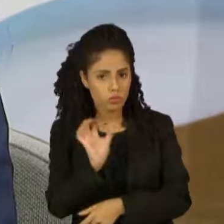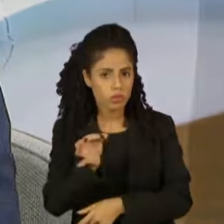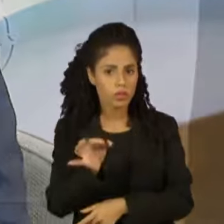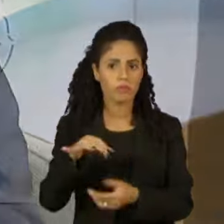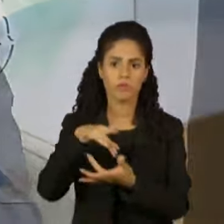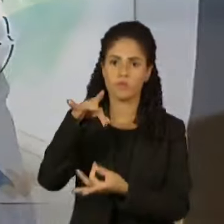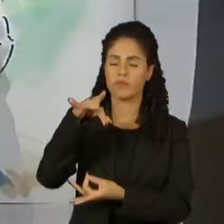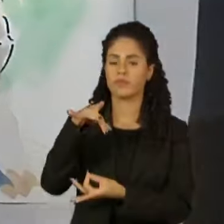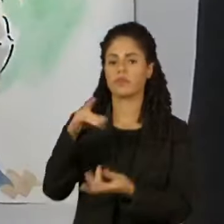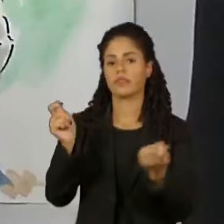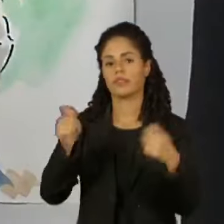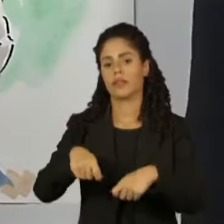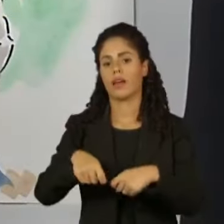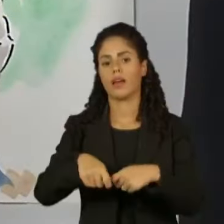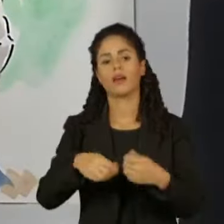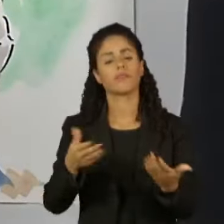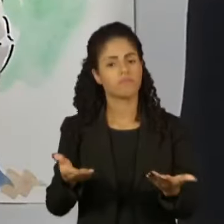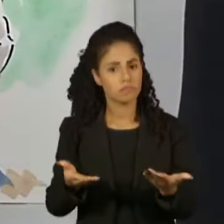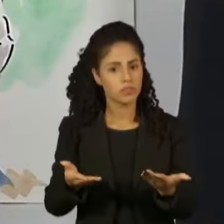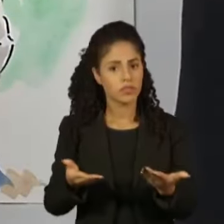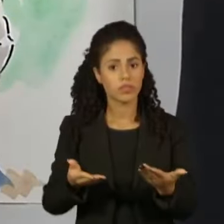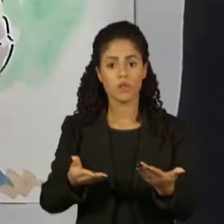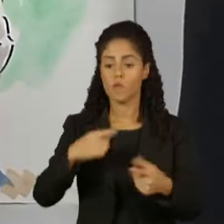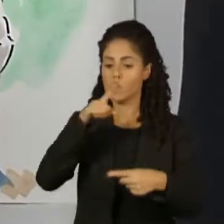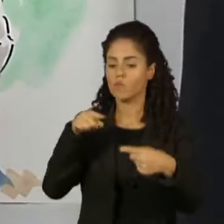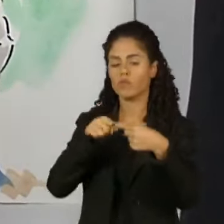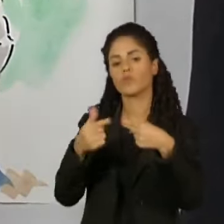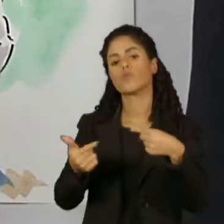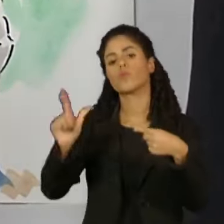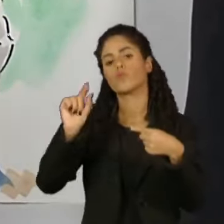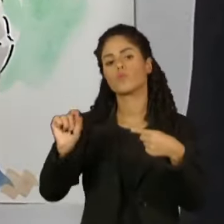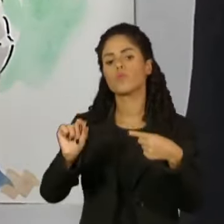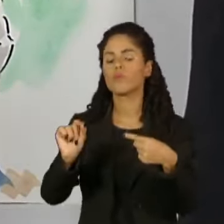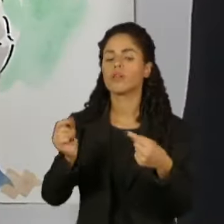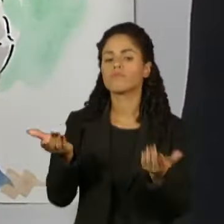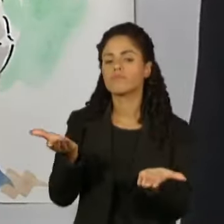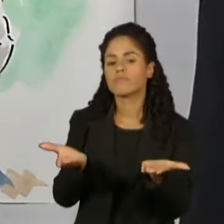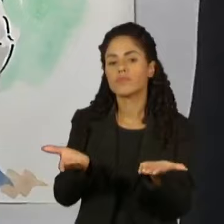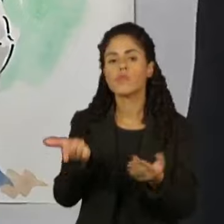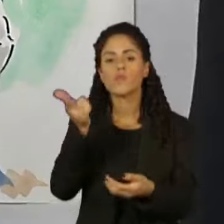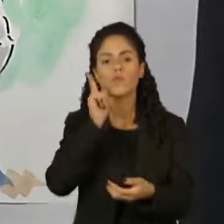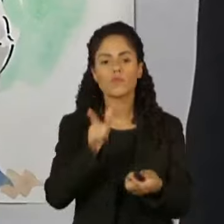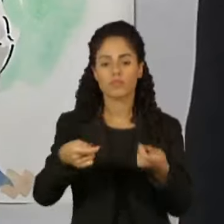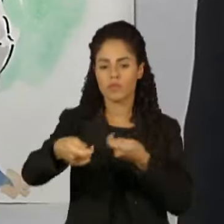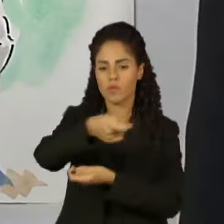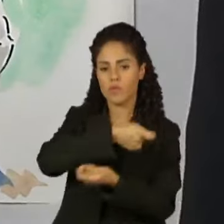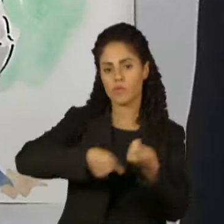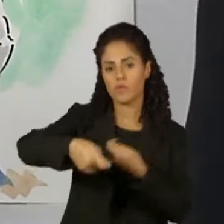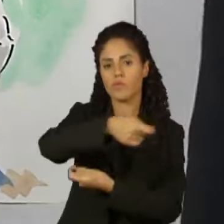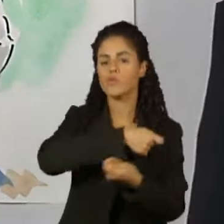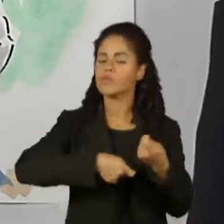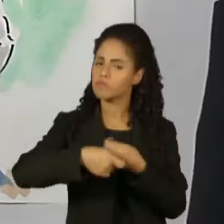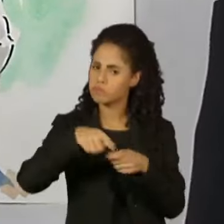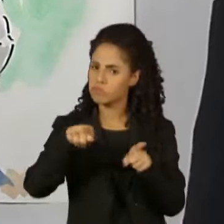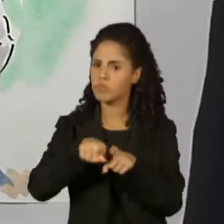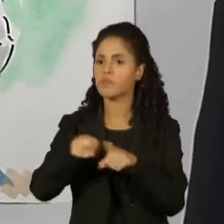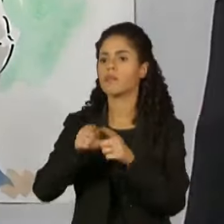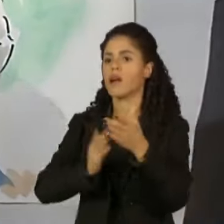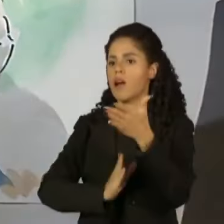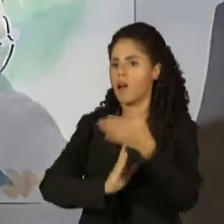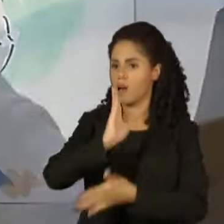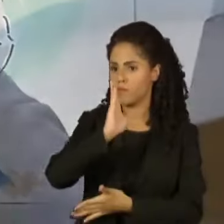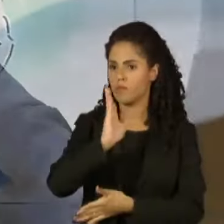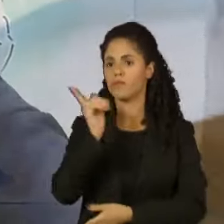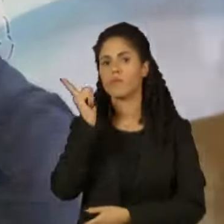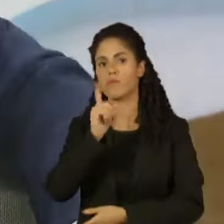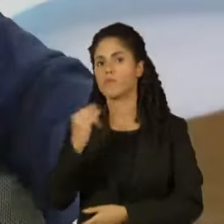a democracia naquele momento. O segundo grande objetivo era conquistar um reequilíbrio econômico do país. Conseguimos com a aprovação de uma agenda